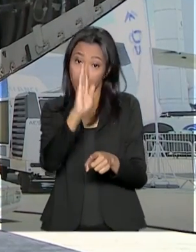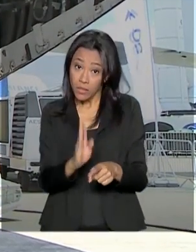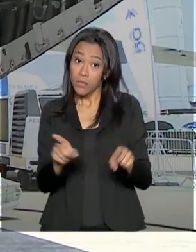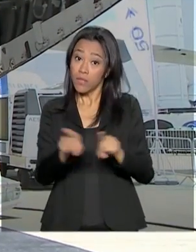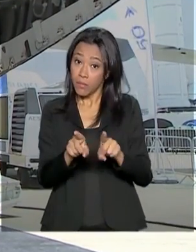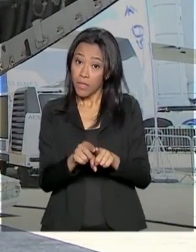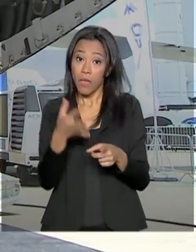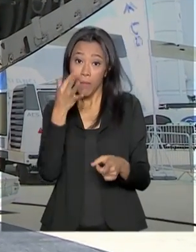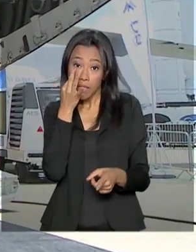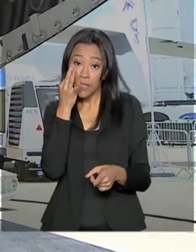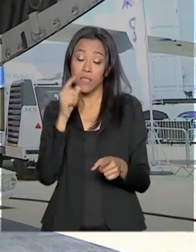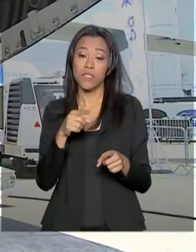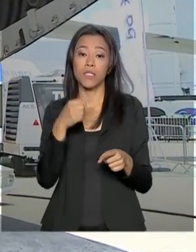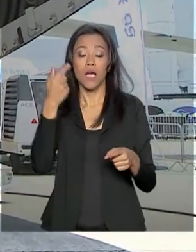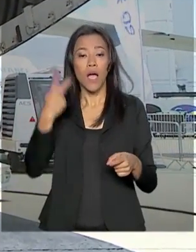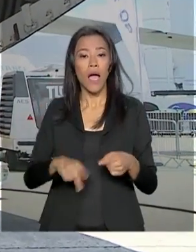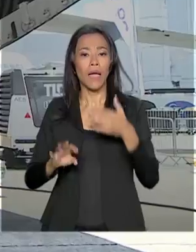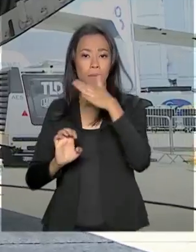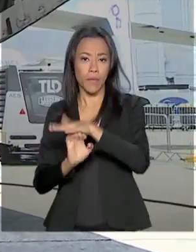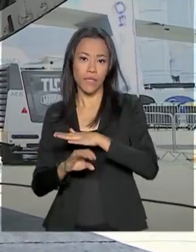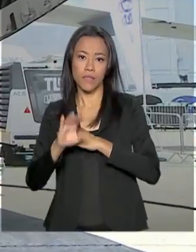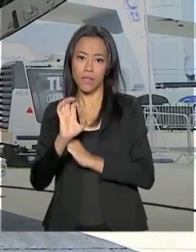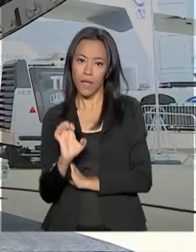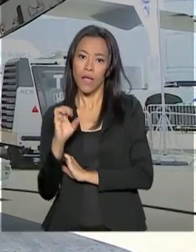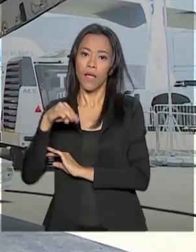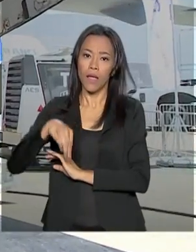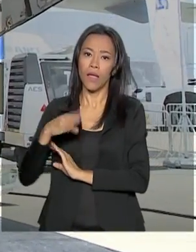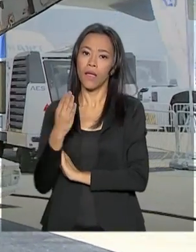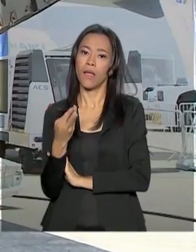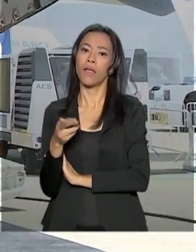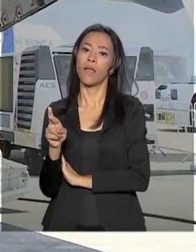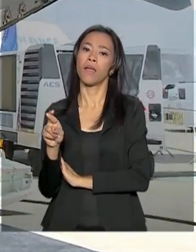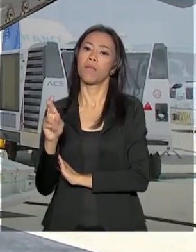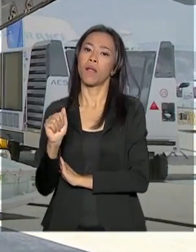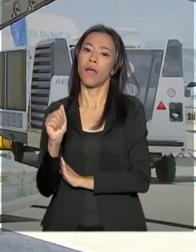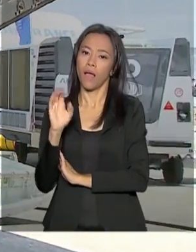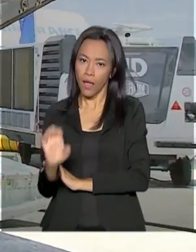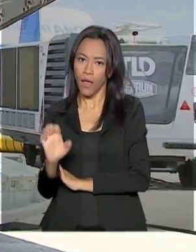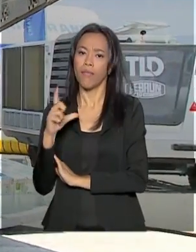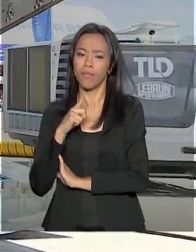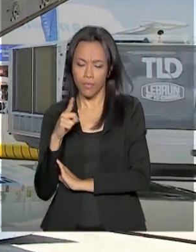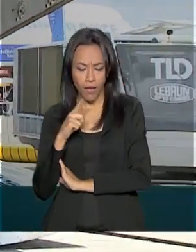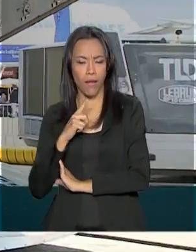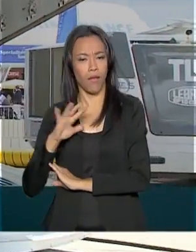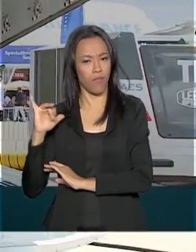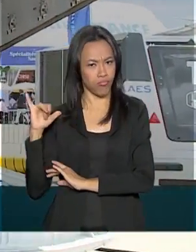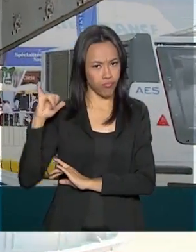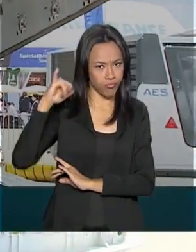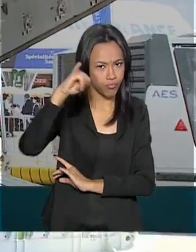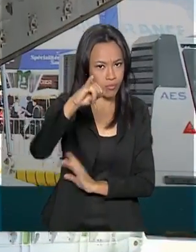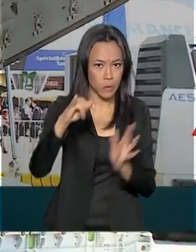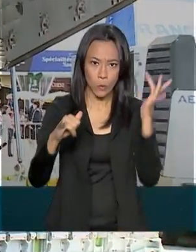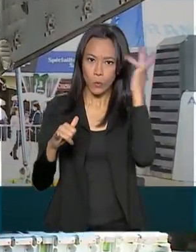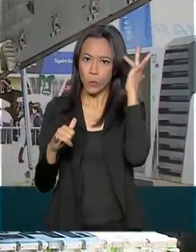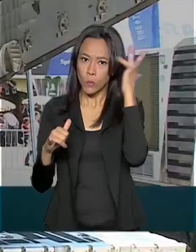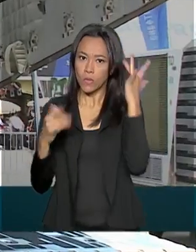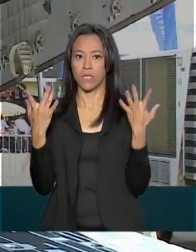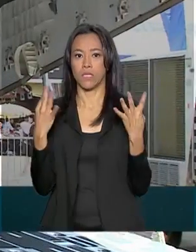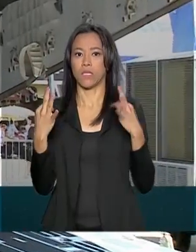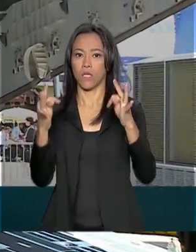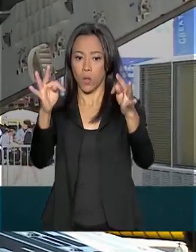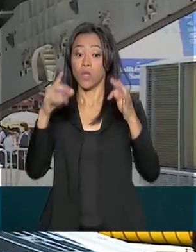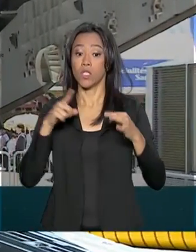Show. A Embraer conta com uma ampla área de exposição, com aeronaves de última geração, além de um